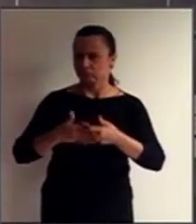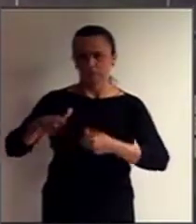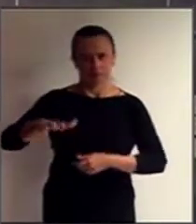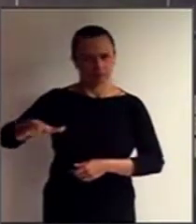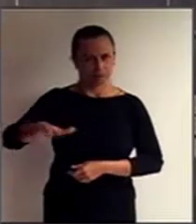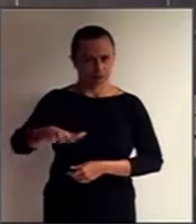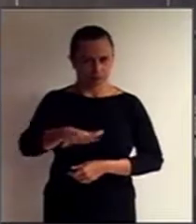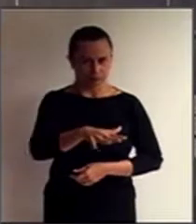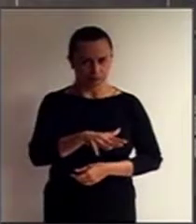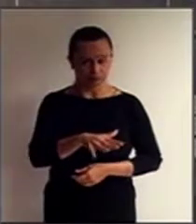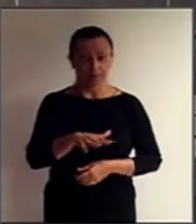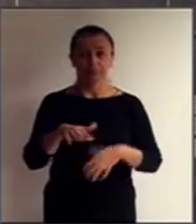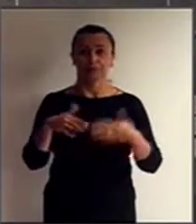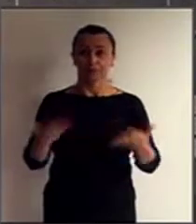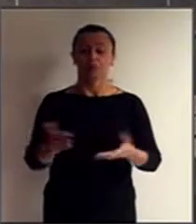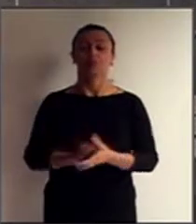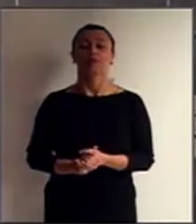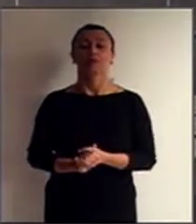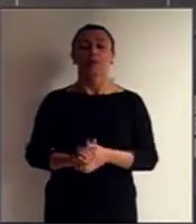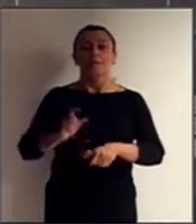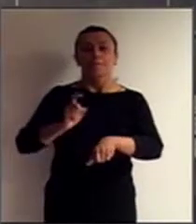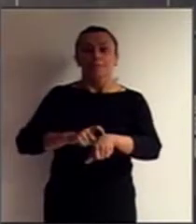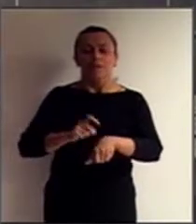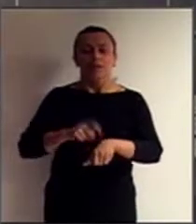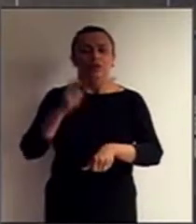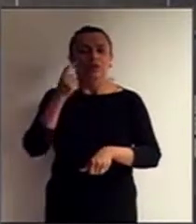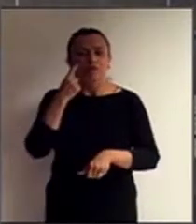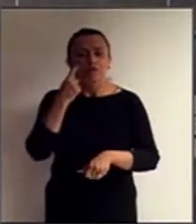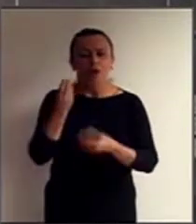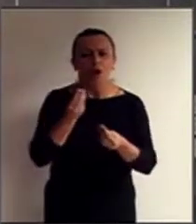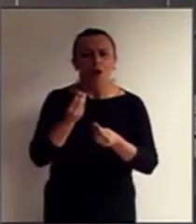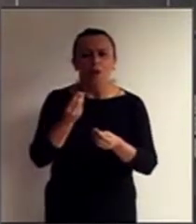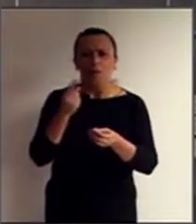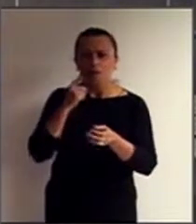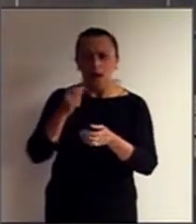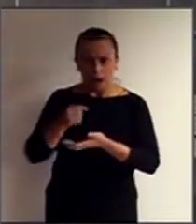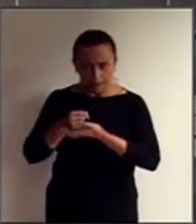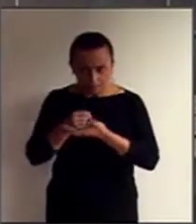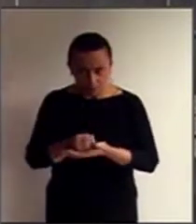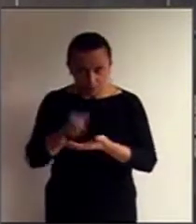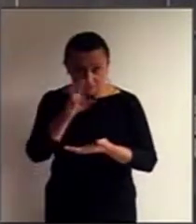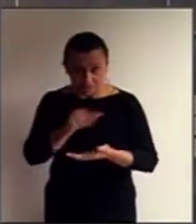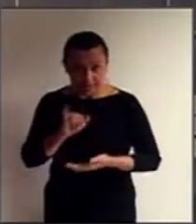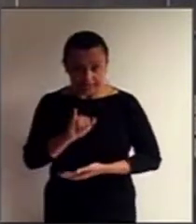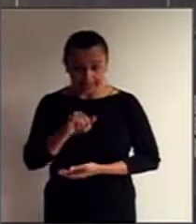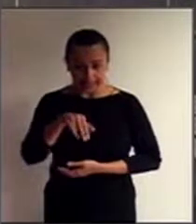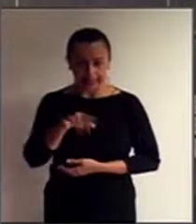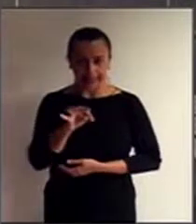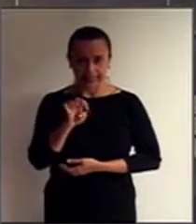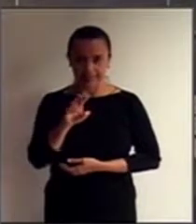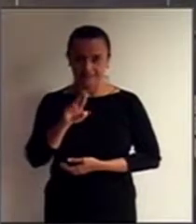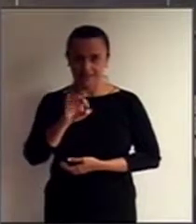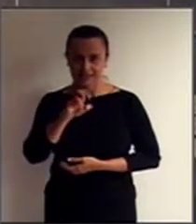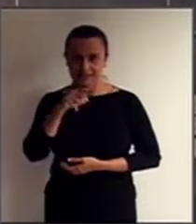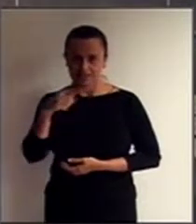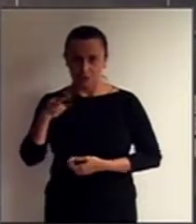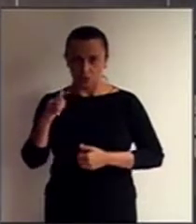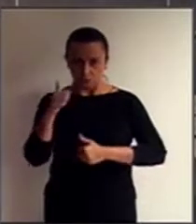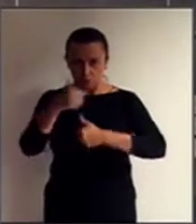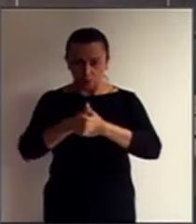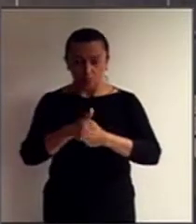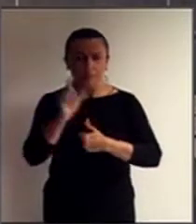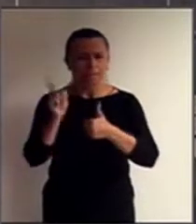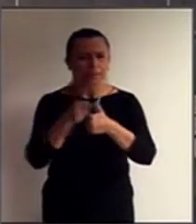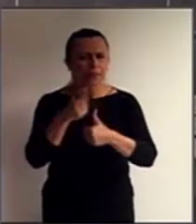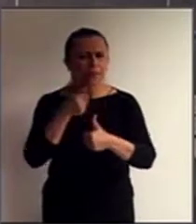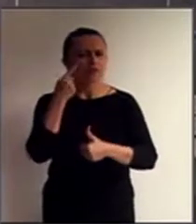Ou seja, na hora que se vai conferir o apoio da interdição à pessoa com deficiência que dela necessitar, tem que se verificar